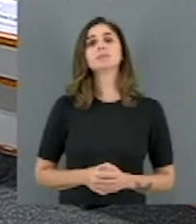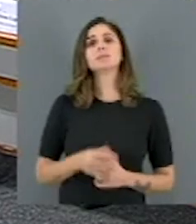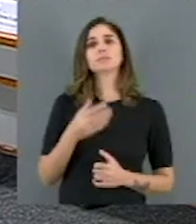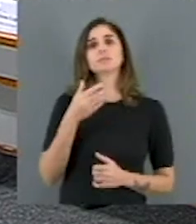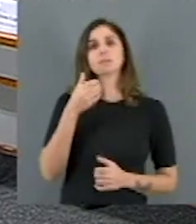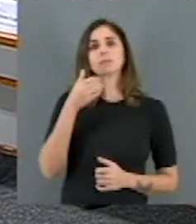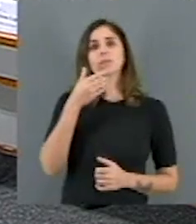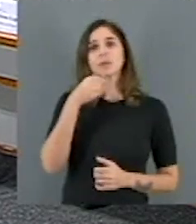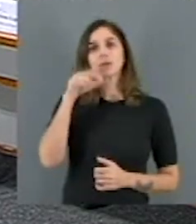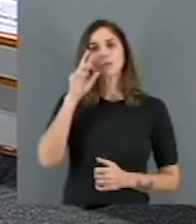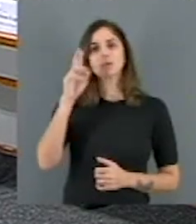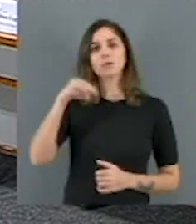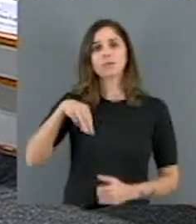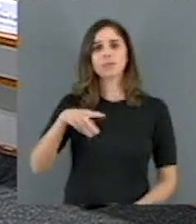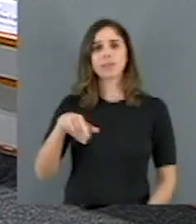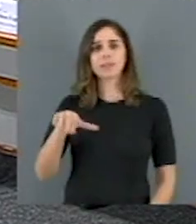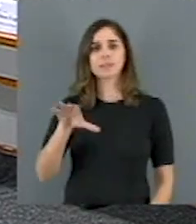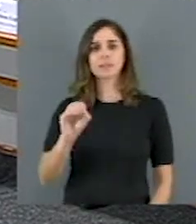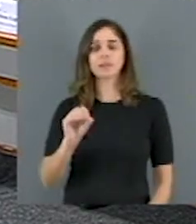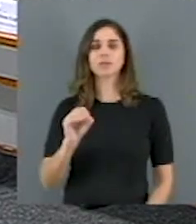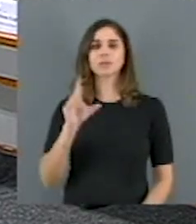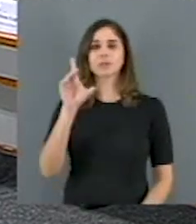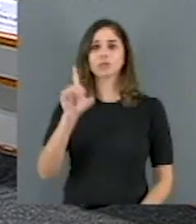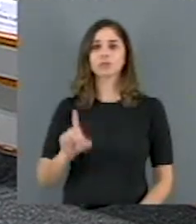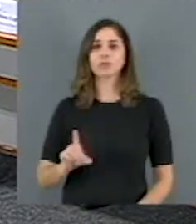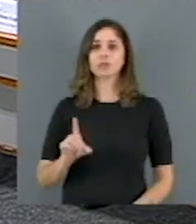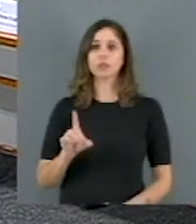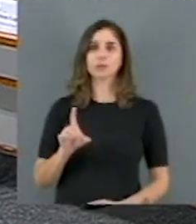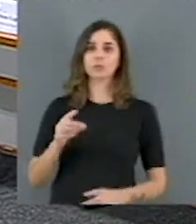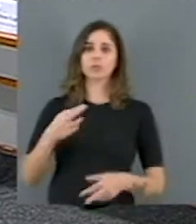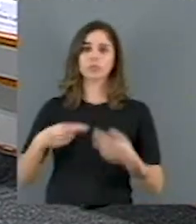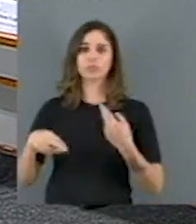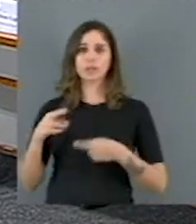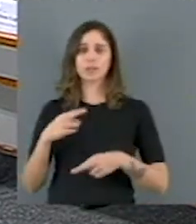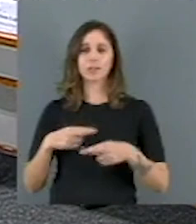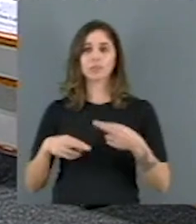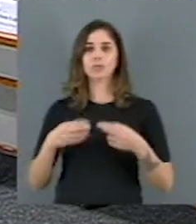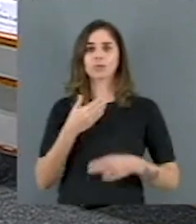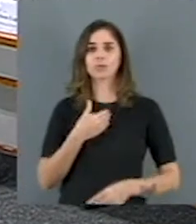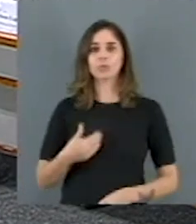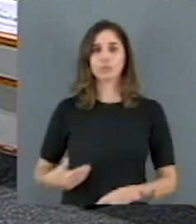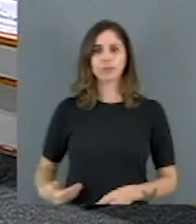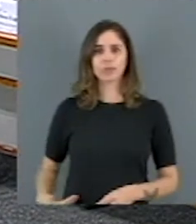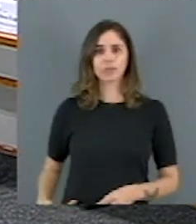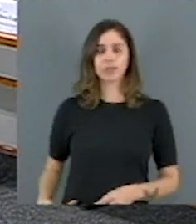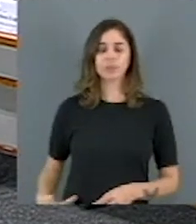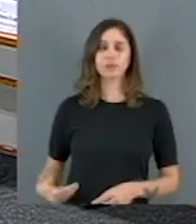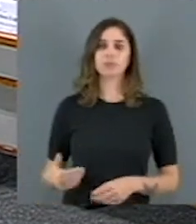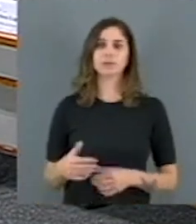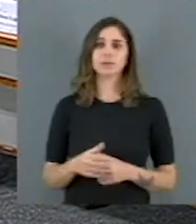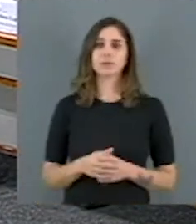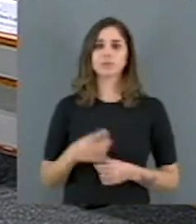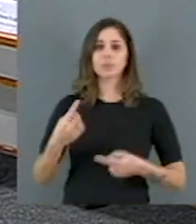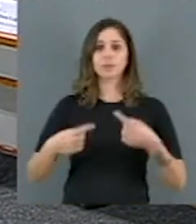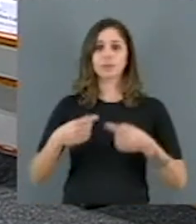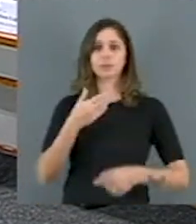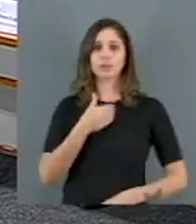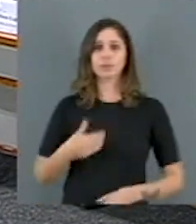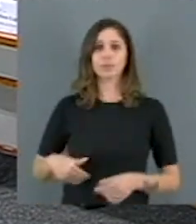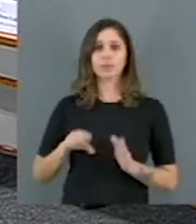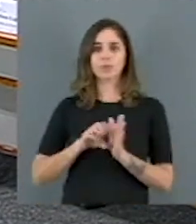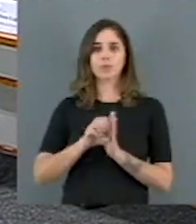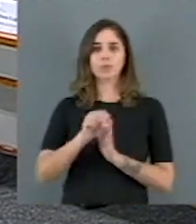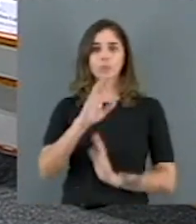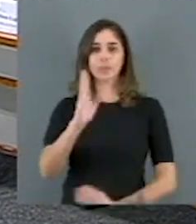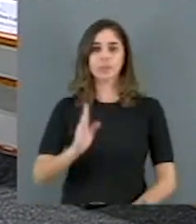Nesta quarta-feira, 19 de abril, o presidente do Conselho Federal de Psicologia participou de audiência pública no Senado